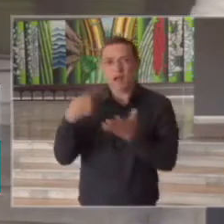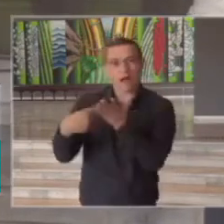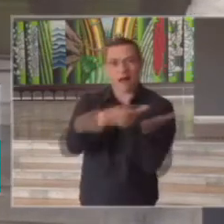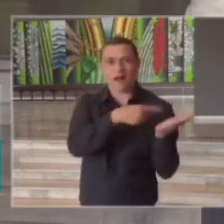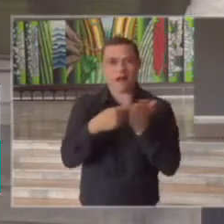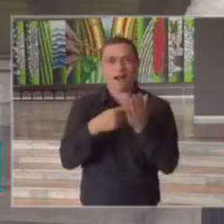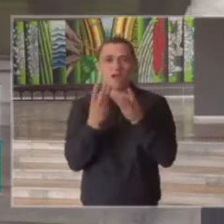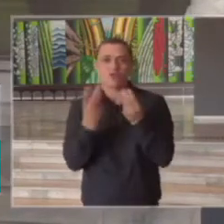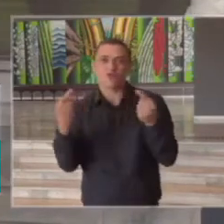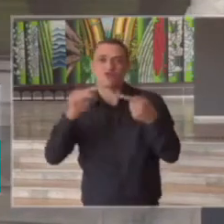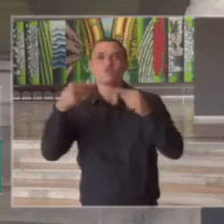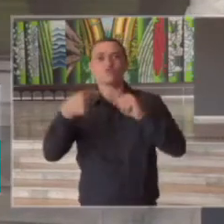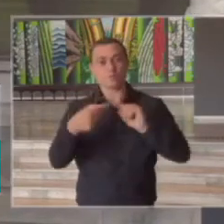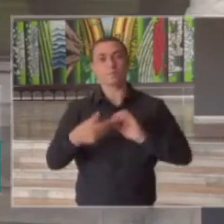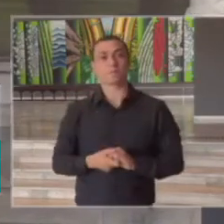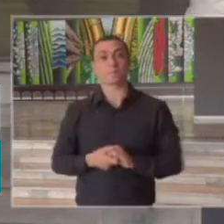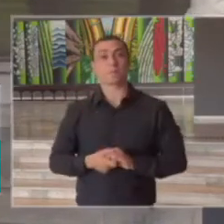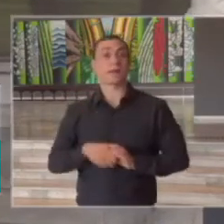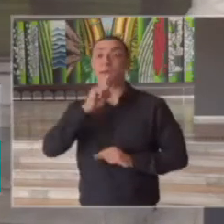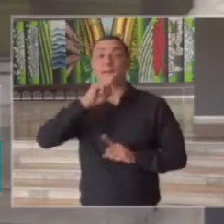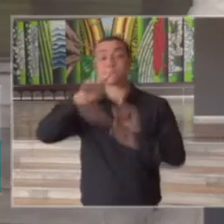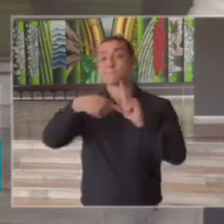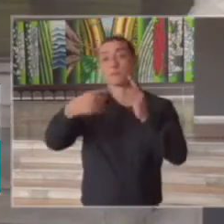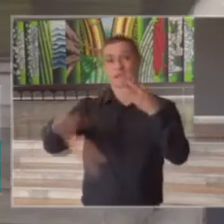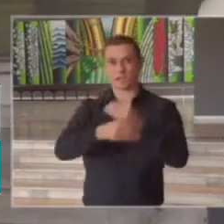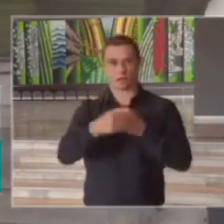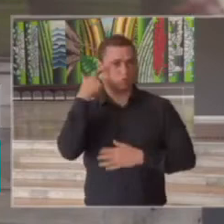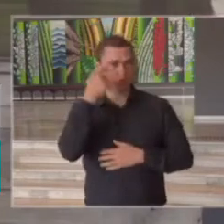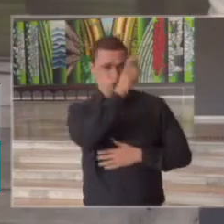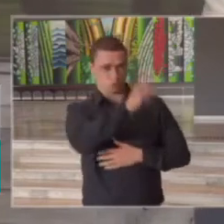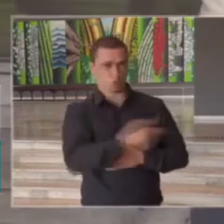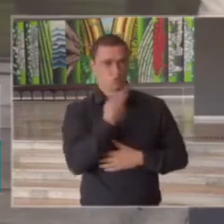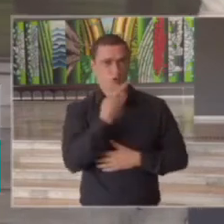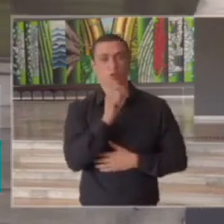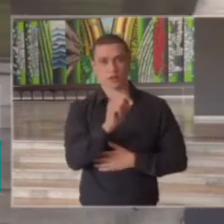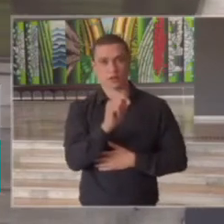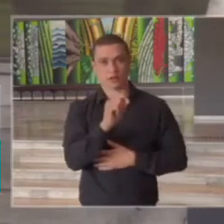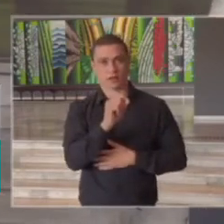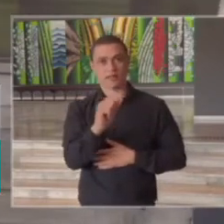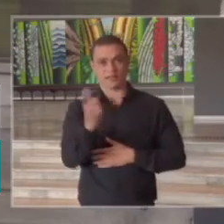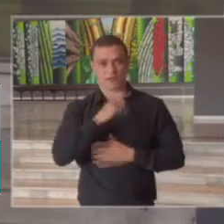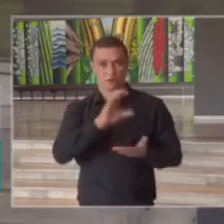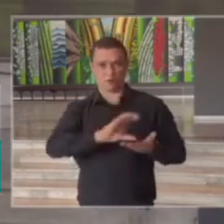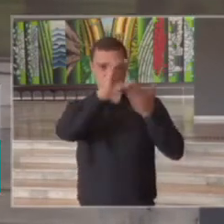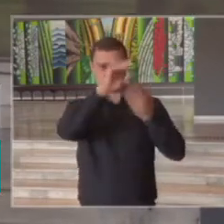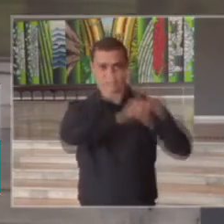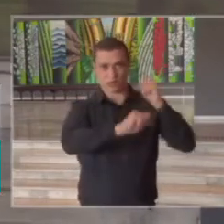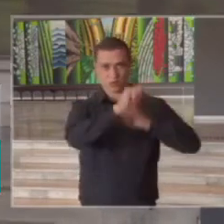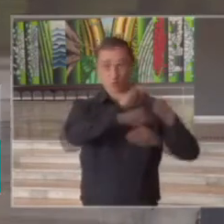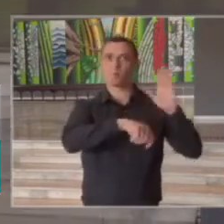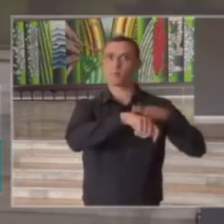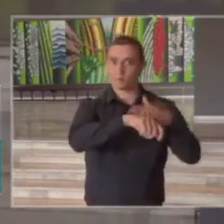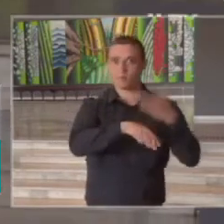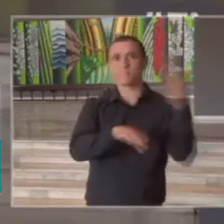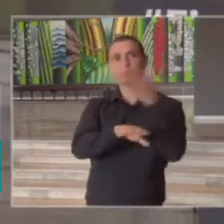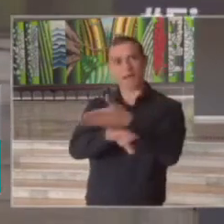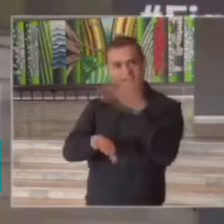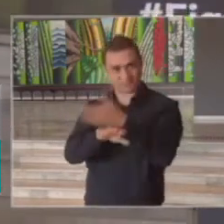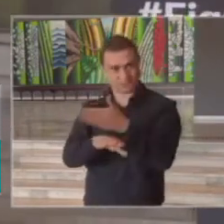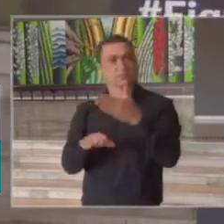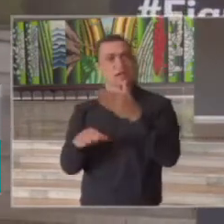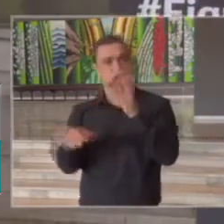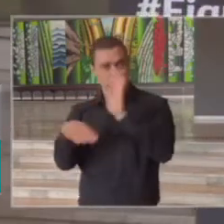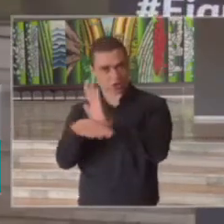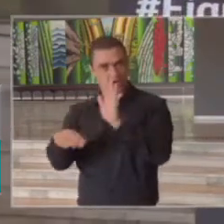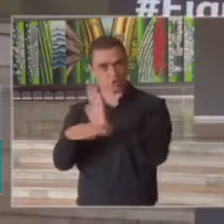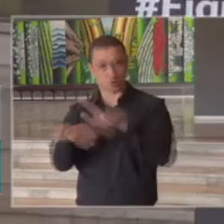compatibilização adicionalmente como o governador colocou existe e o conselho econômico está participando disso também de forma